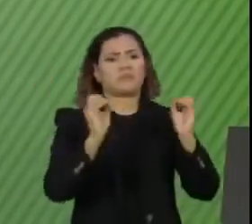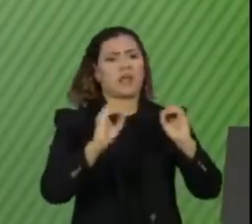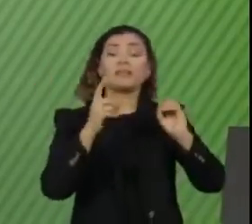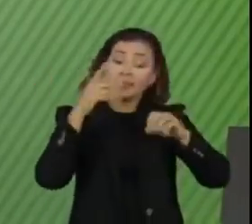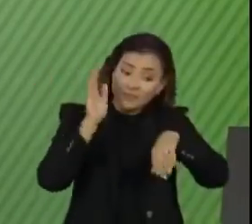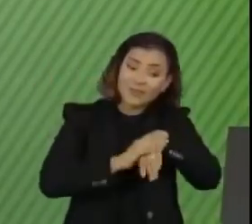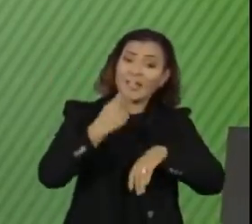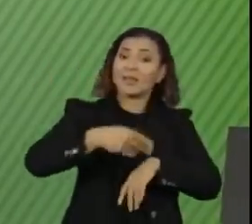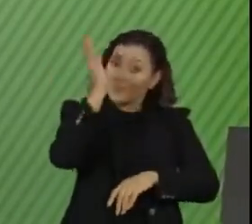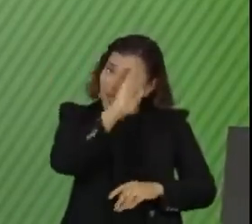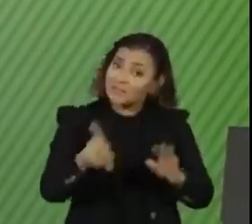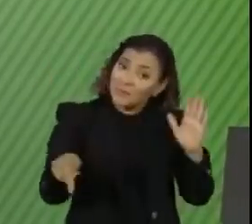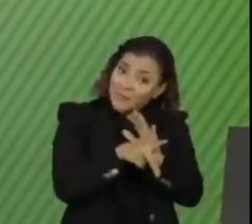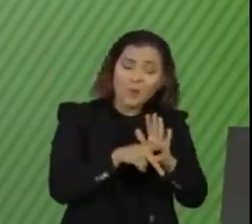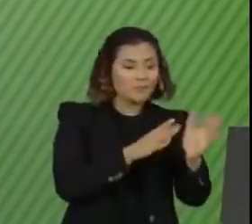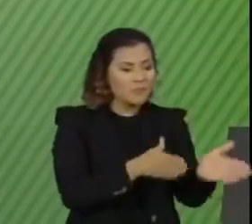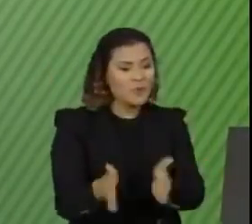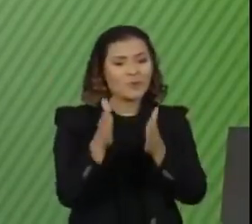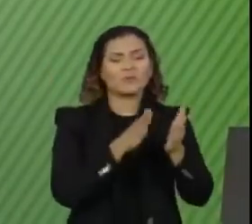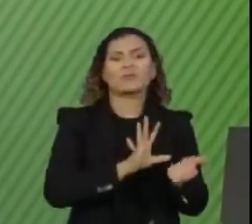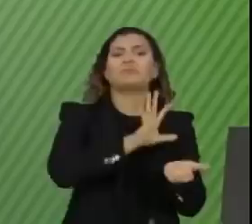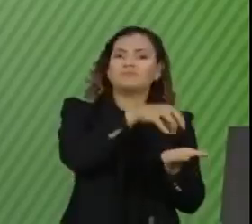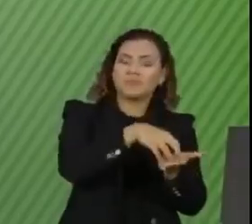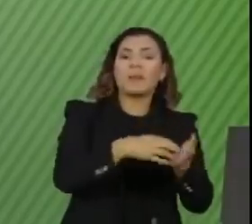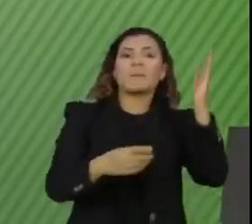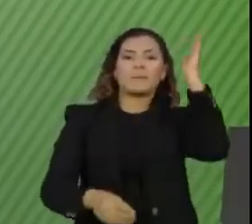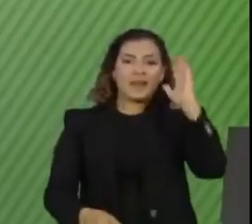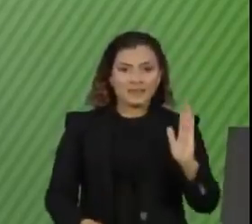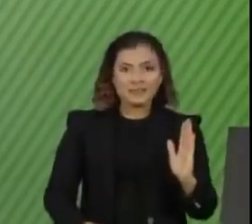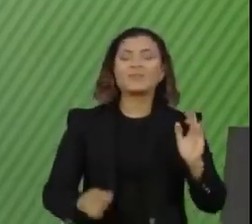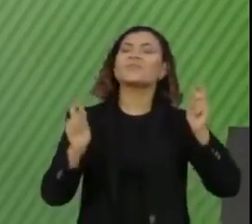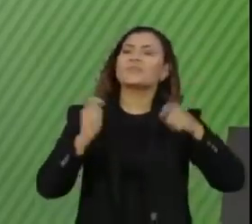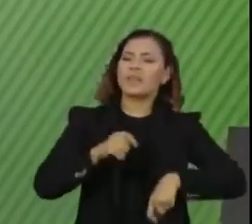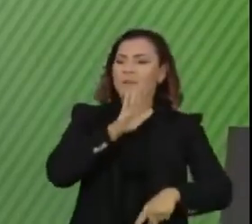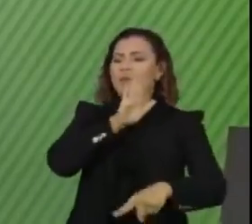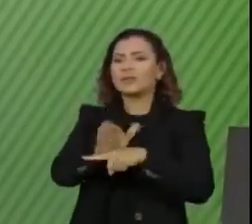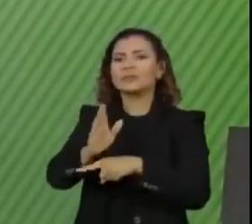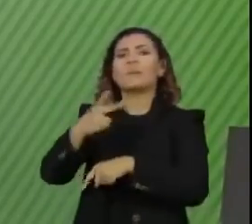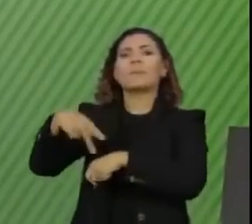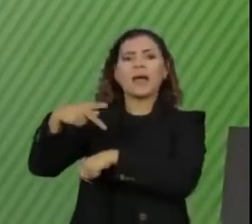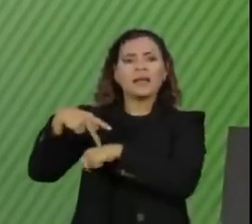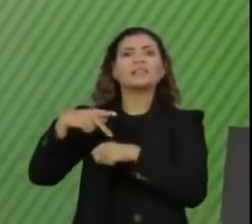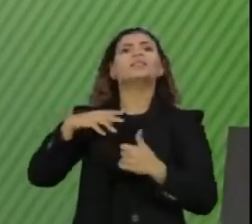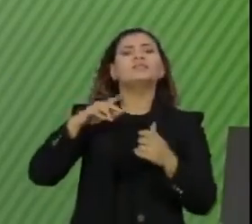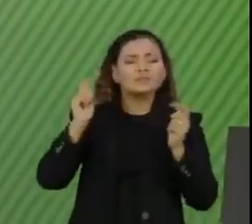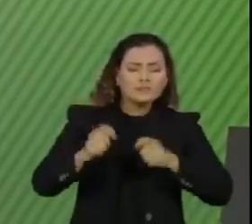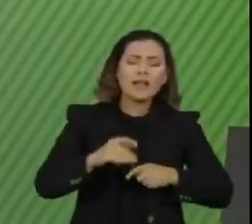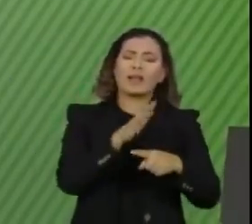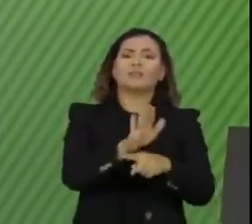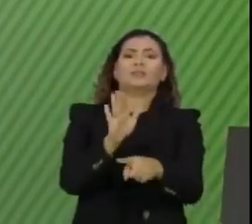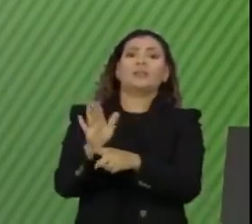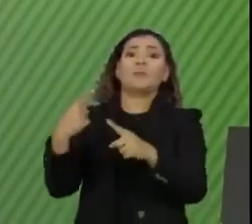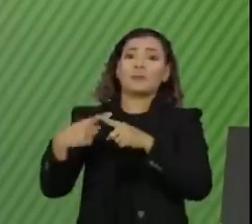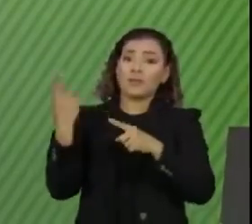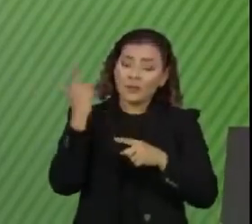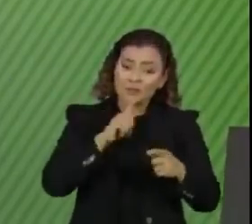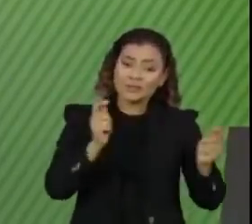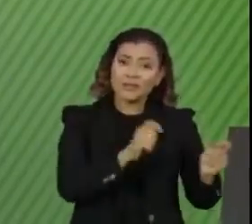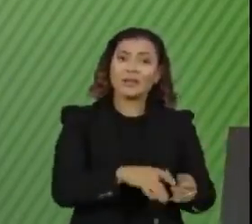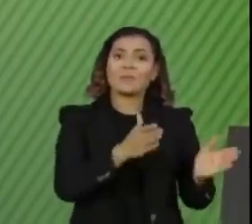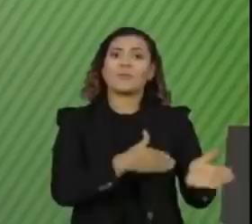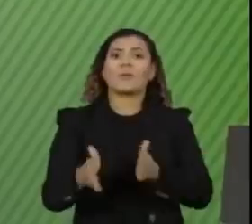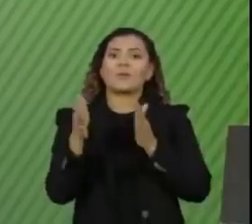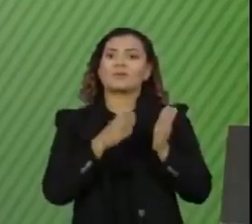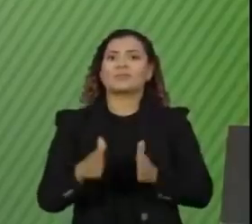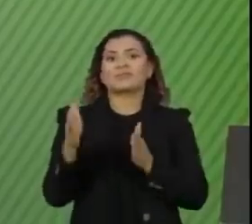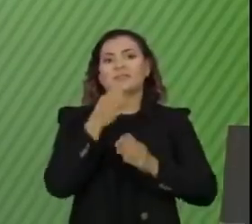autossuficientes. Vamos atender Brasil e podemos atender parte do mundo, que a nossa capacidade de produção é muito